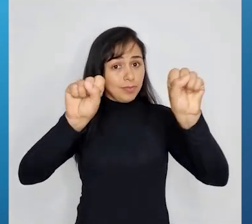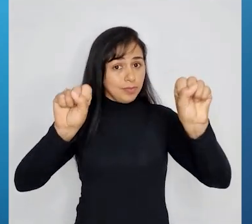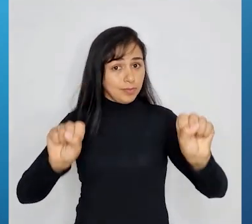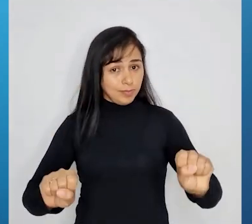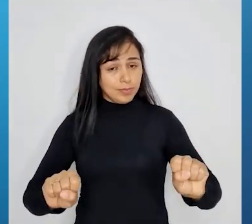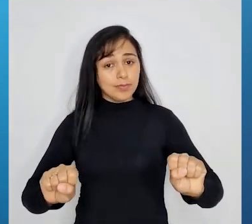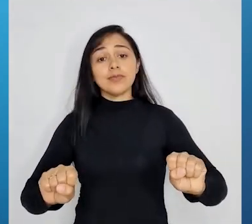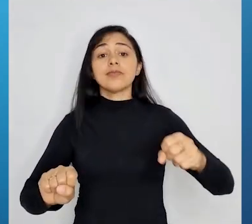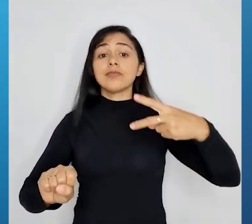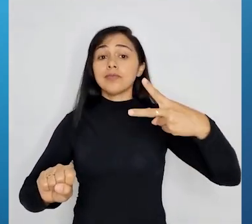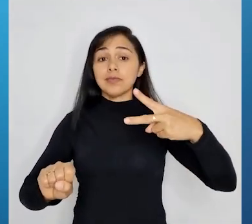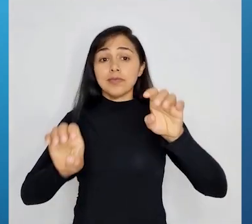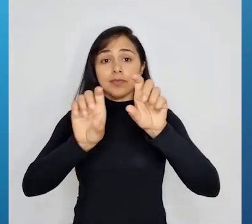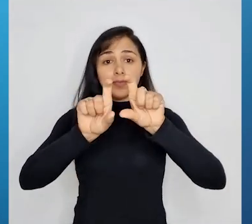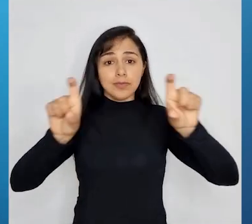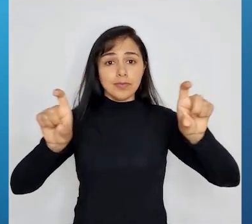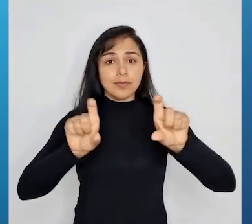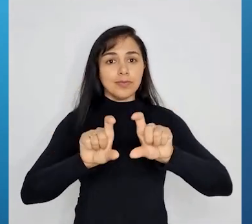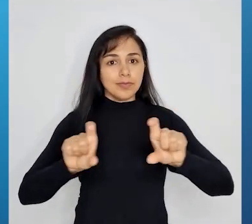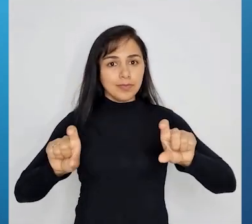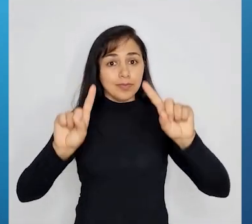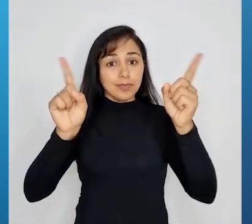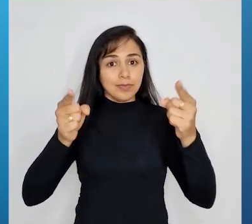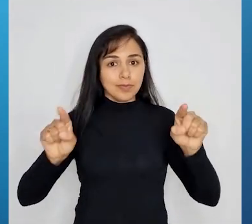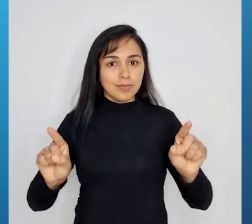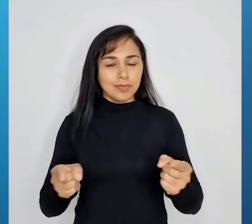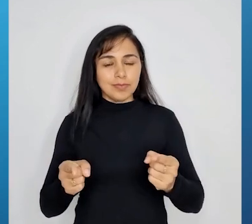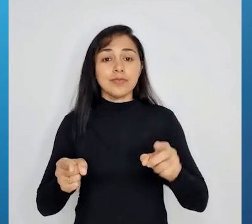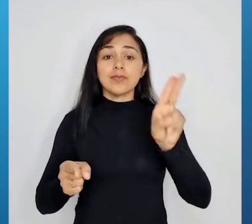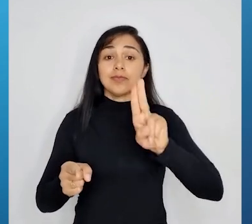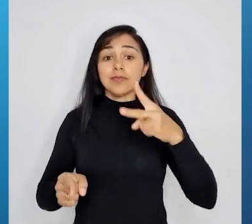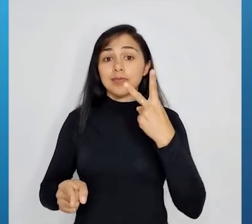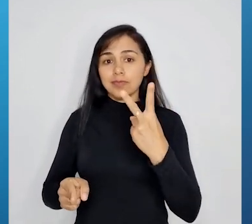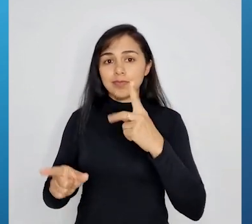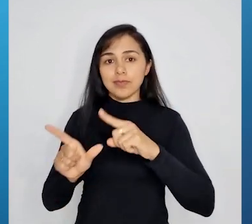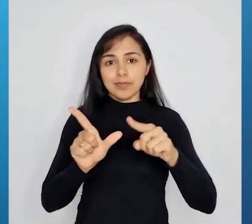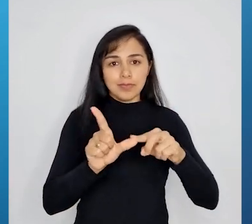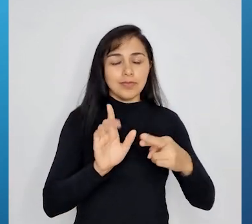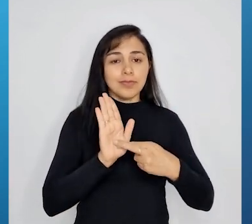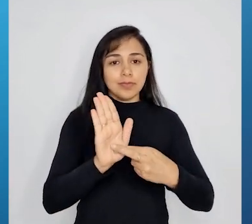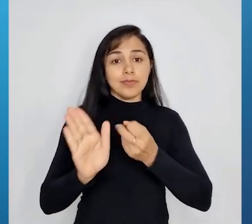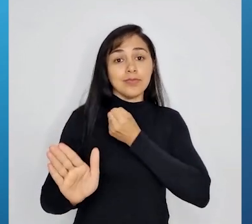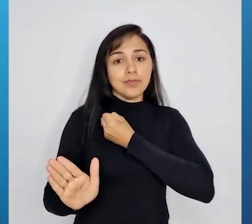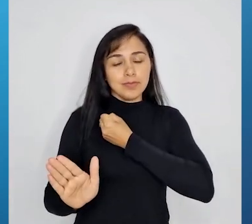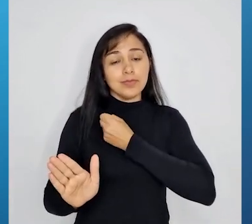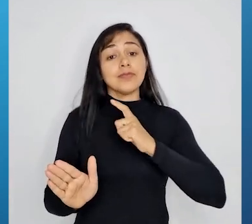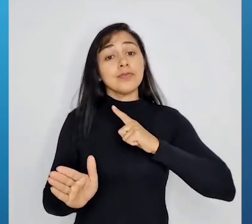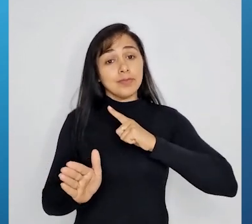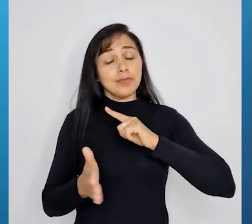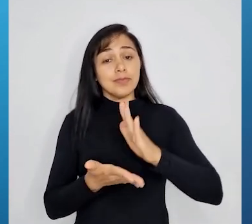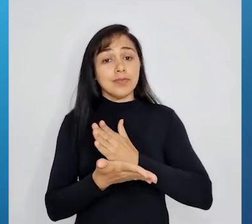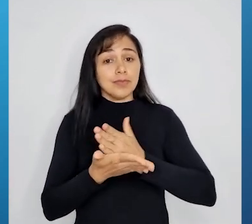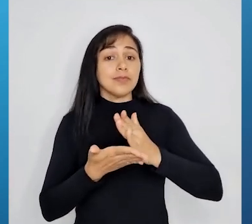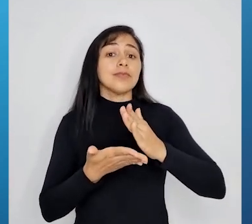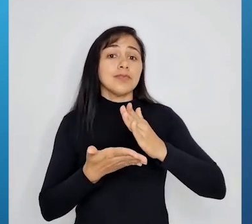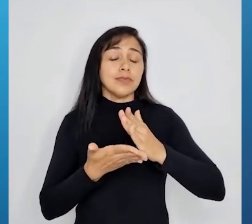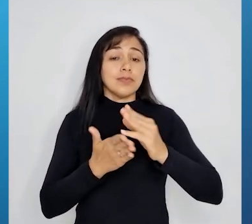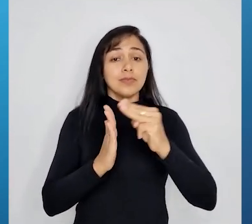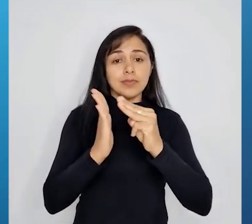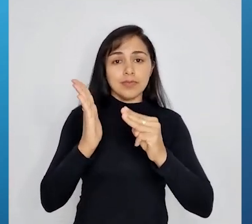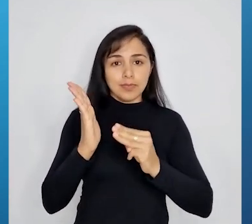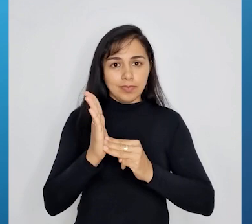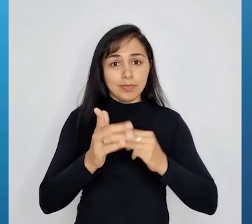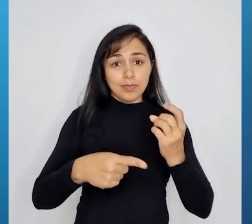de duas equações do primeiro grau com duas incógnitas. Então existem métodos algébricos que permitem calcular